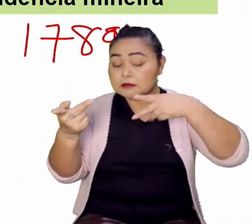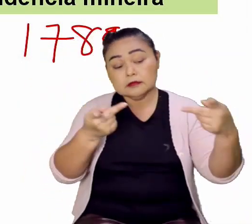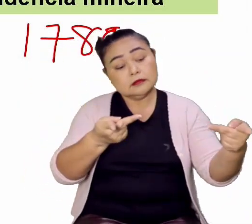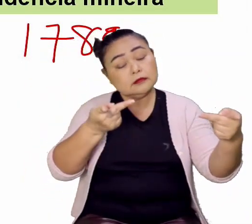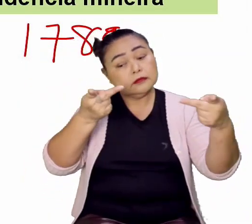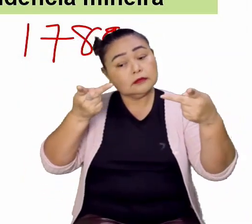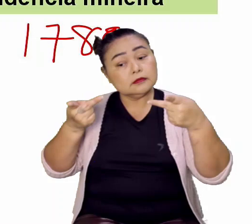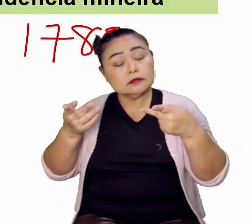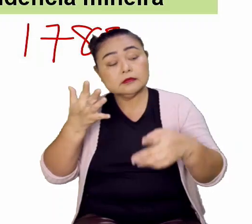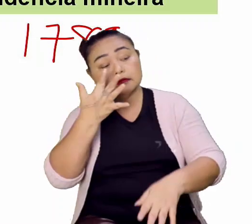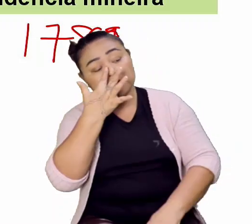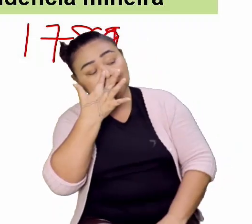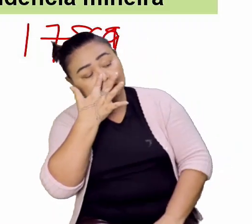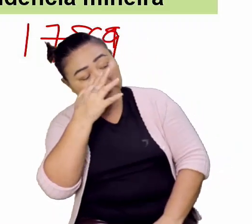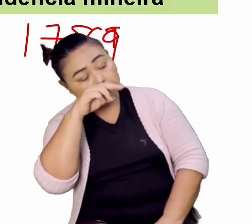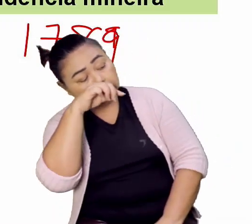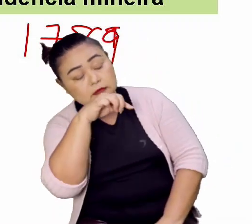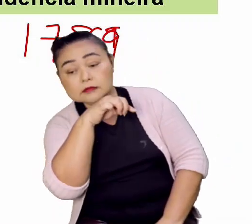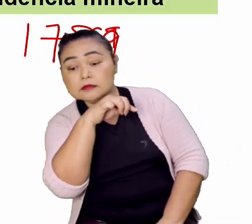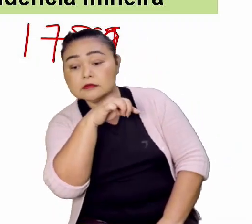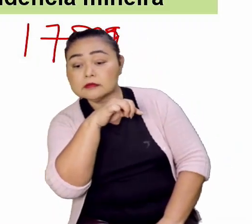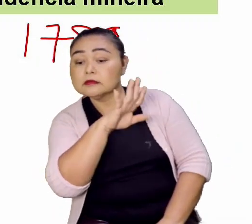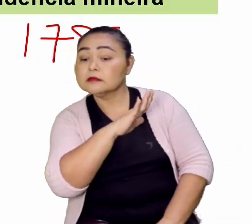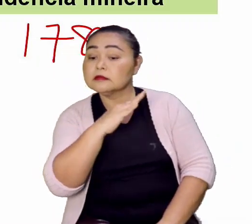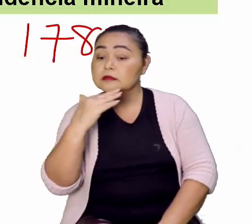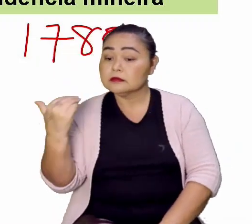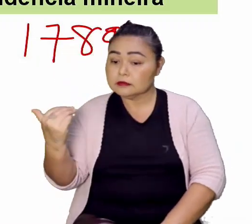pra poder assistir a morte.